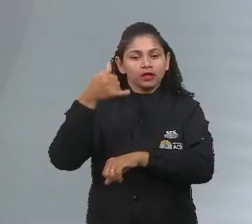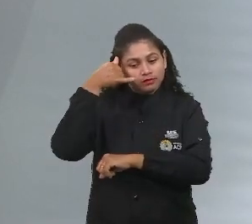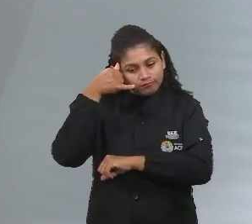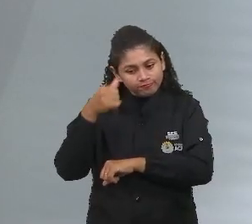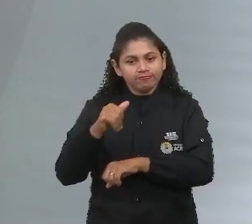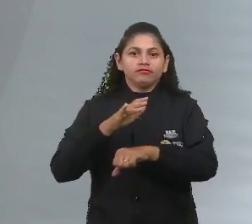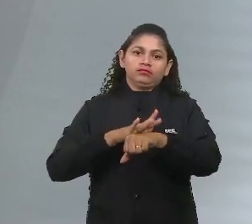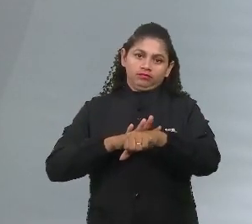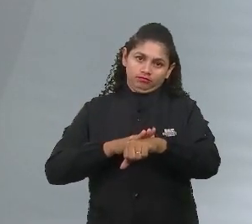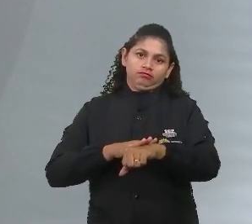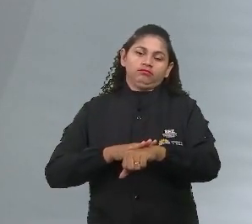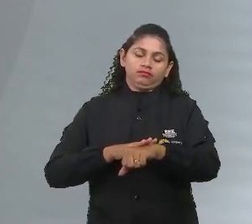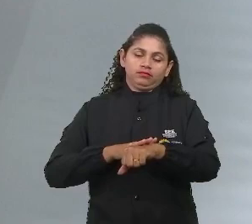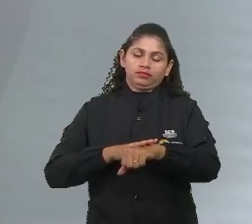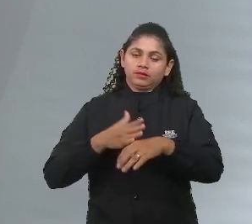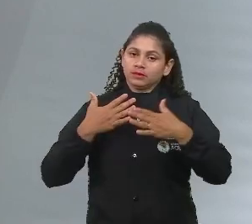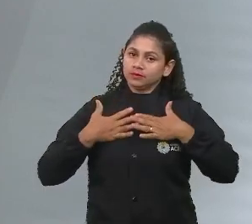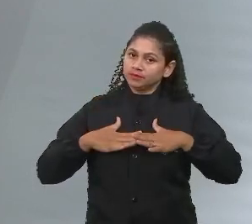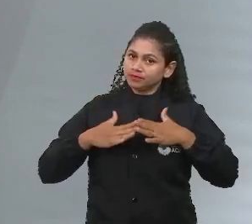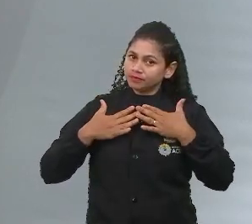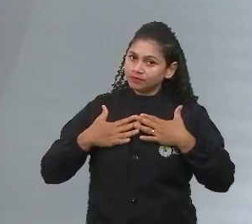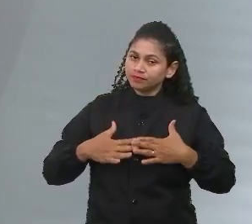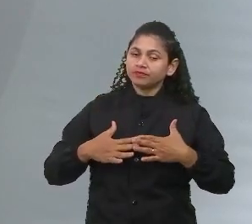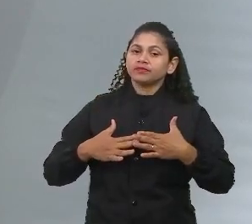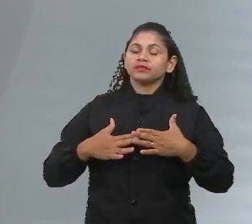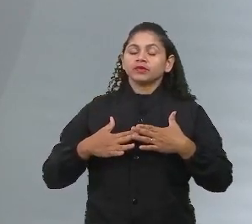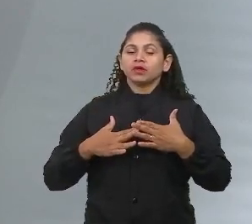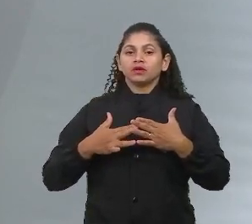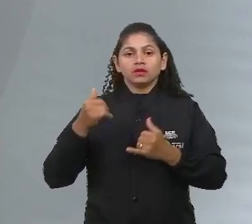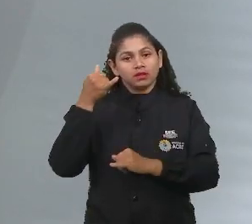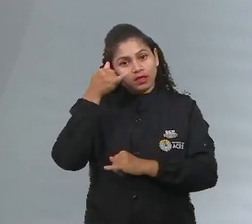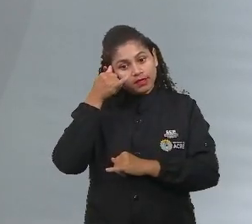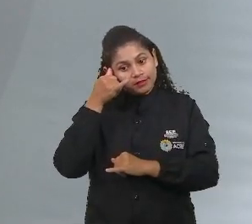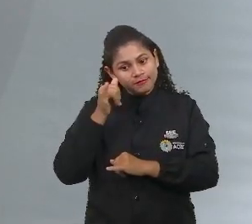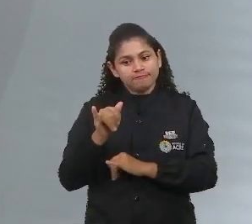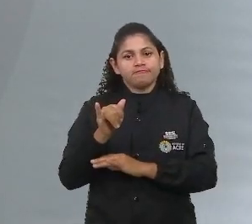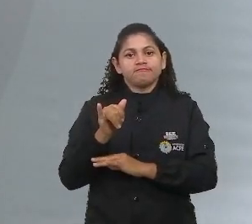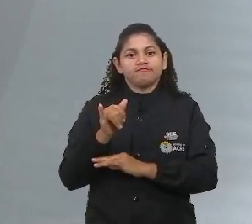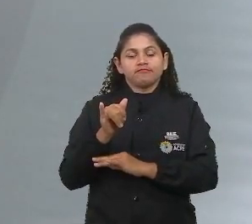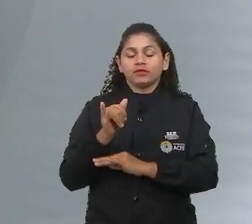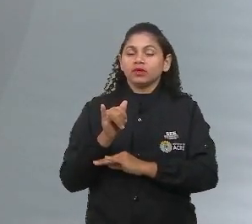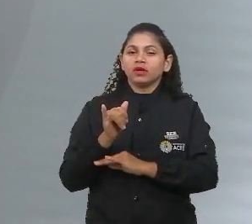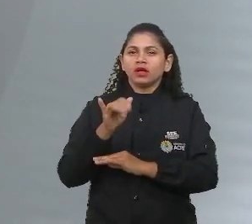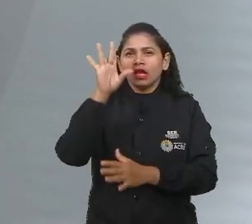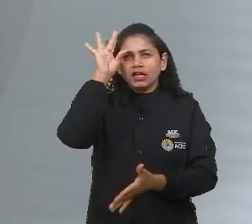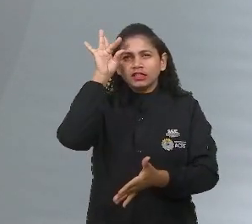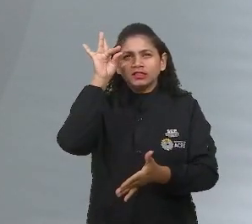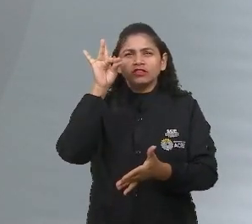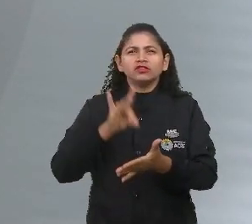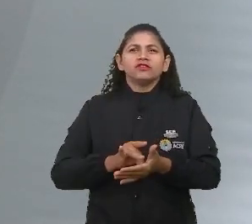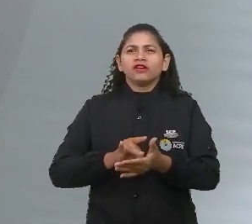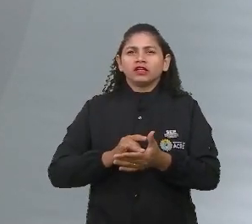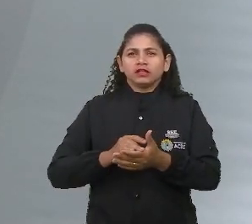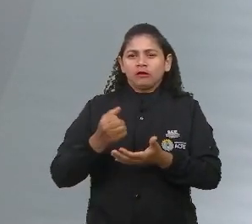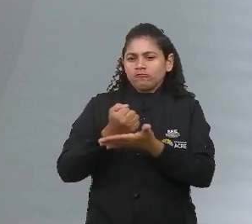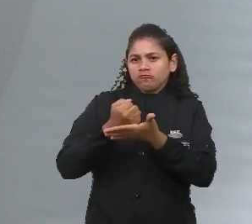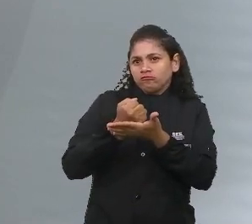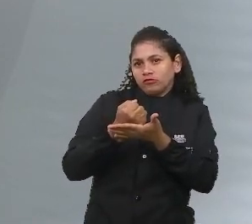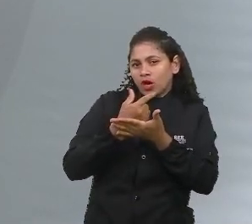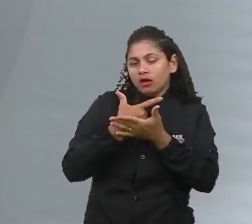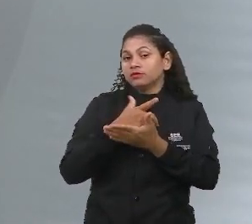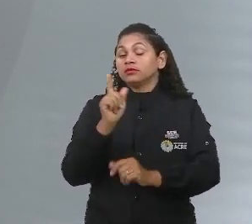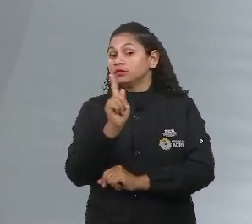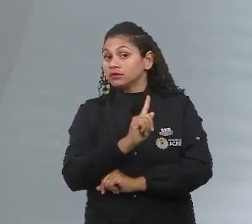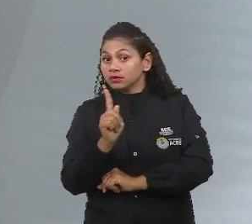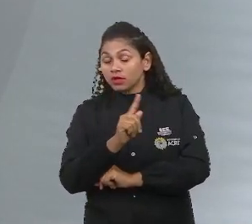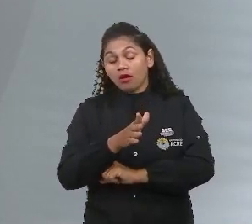profilaxia. Tranquilo? O aspecto da prevenção. Não é efetivamente como um remédio, não é um tratamento, é